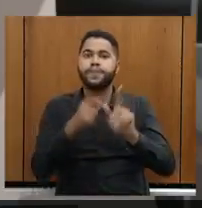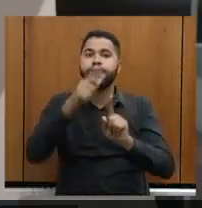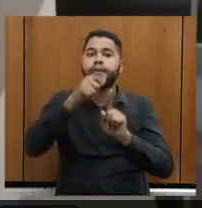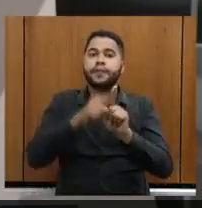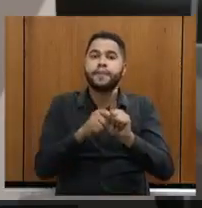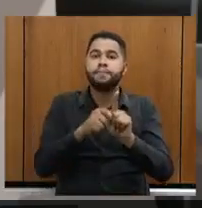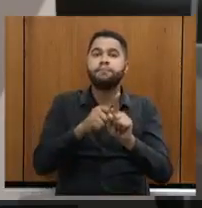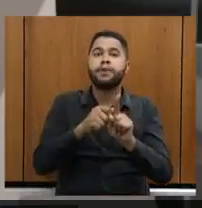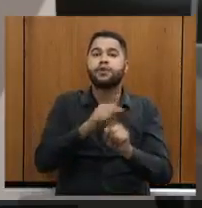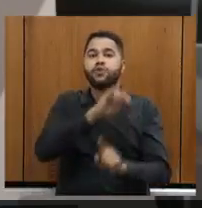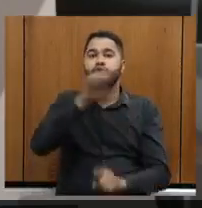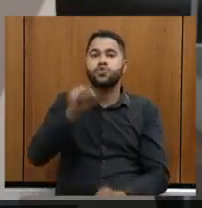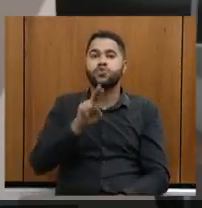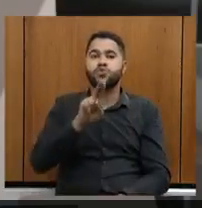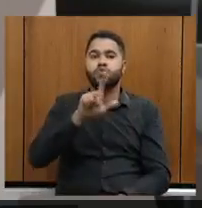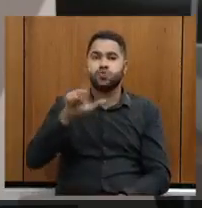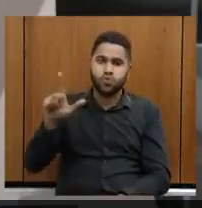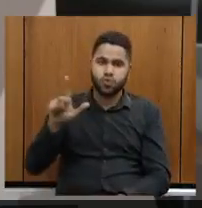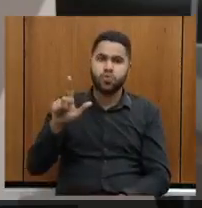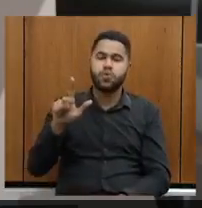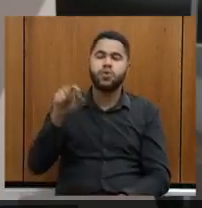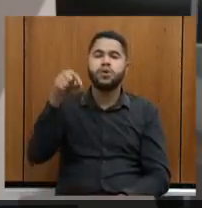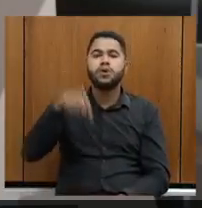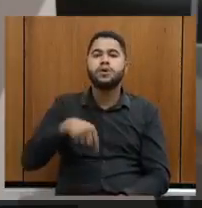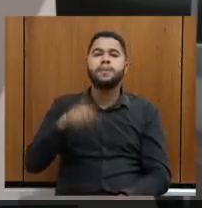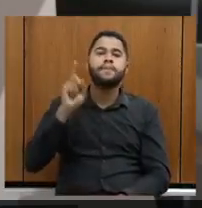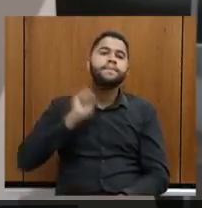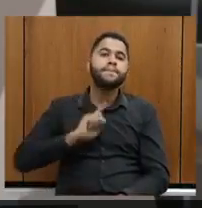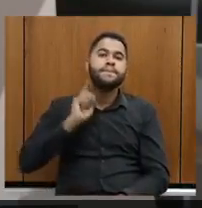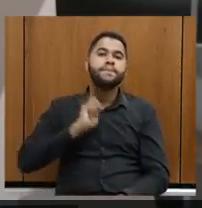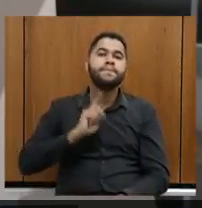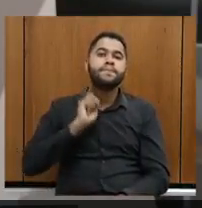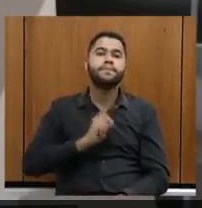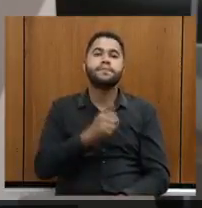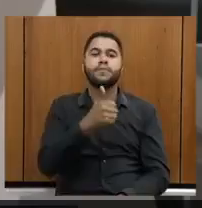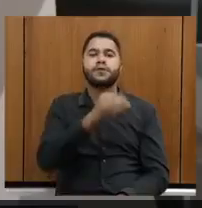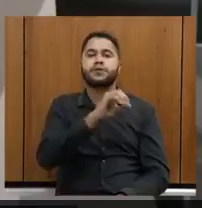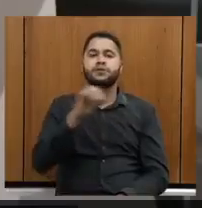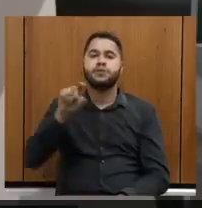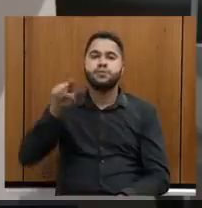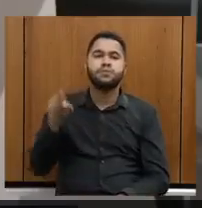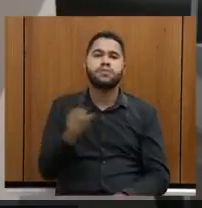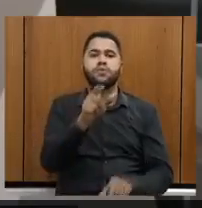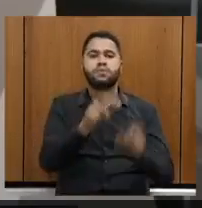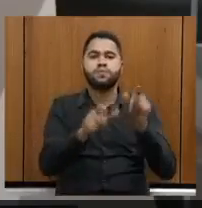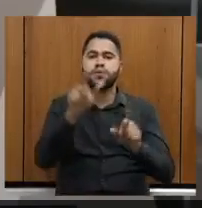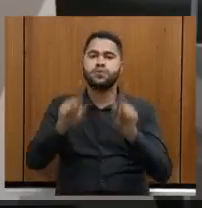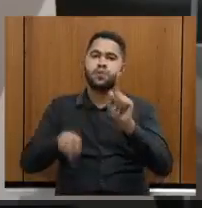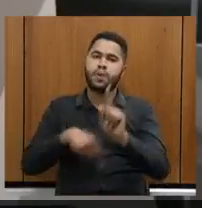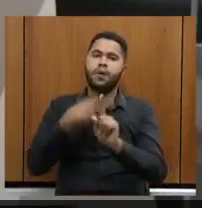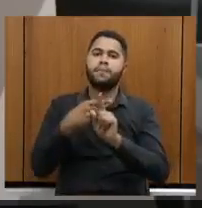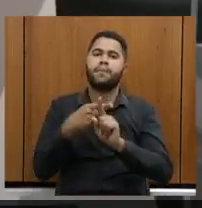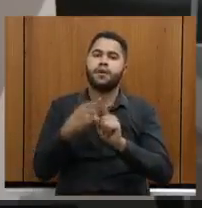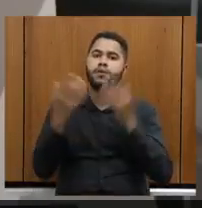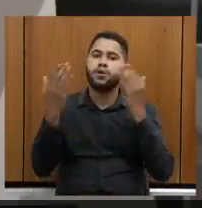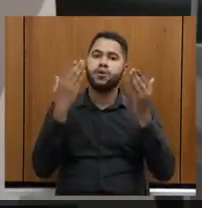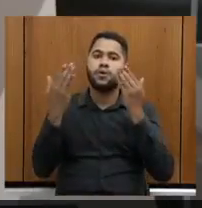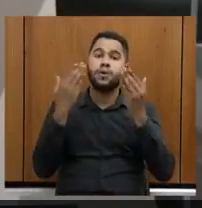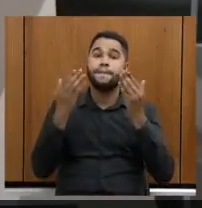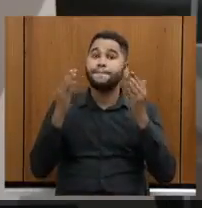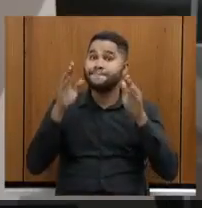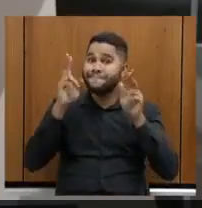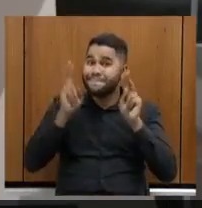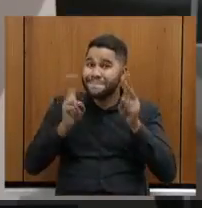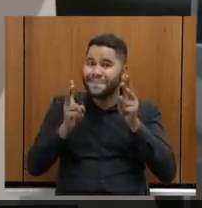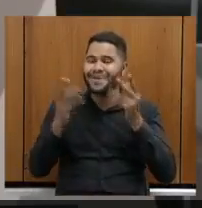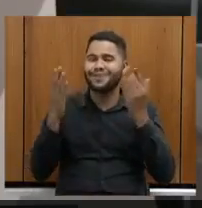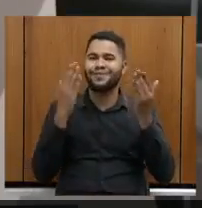de julho, entraram em Minas Gerais 100 mil pessoas a mais com relação ao mesmo período